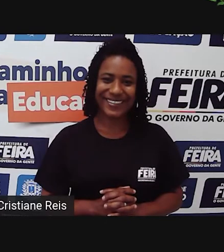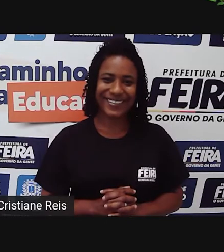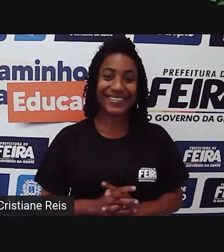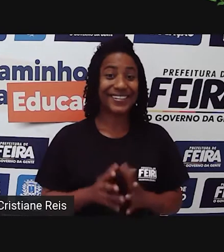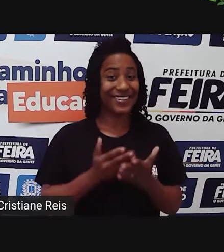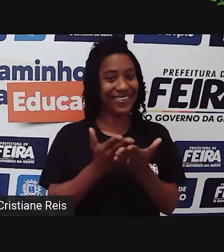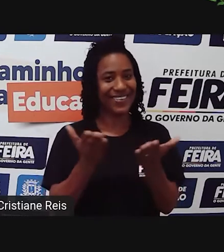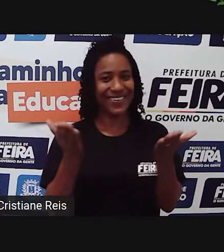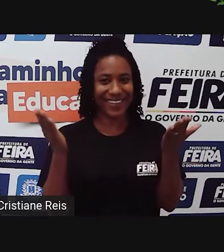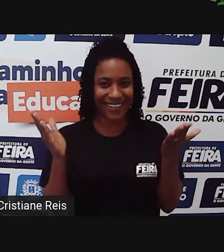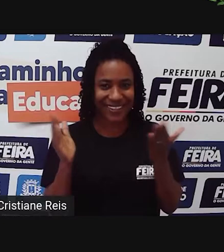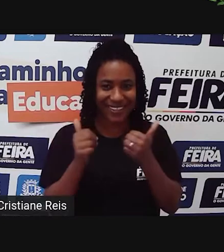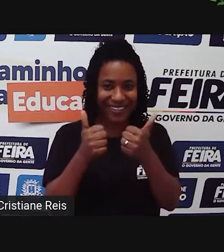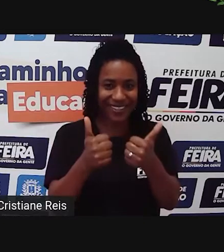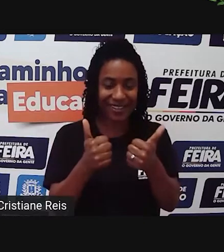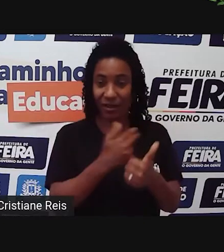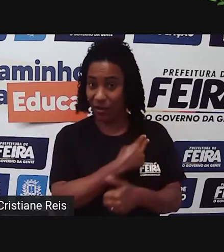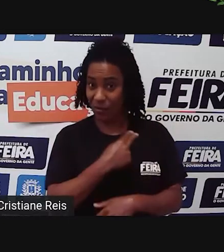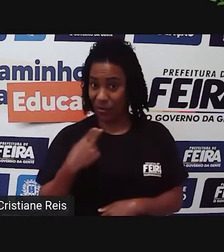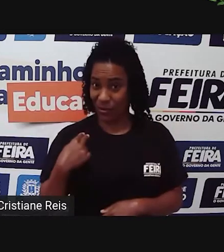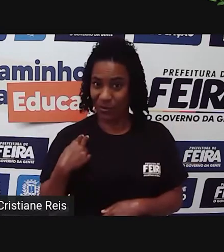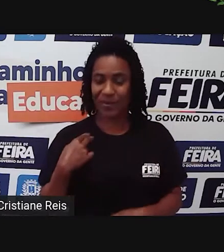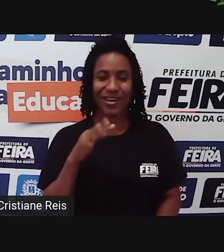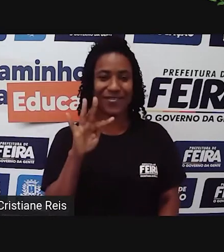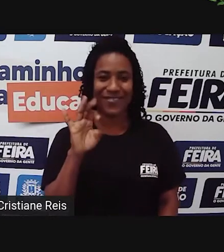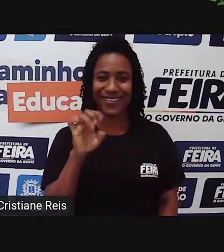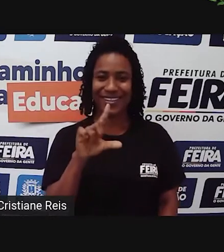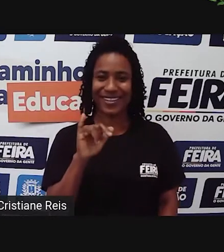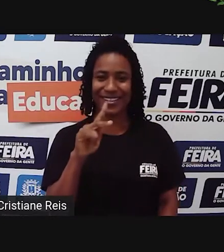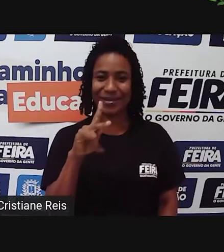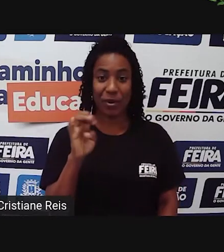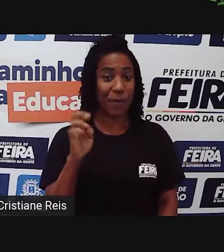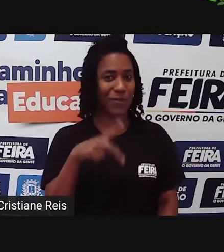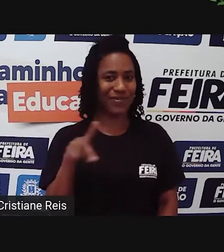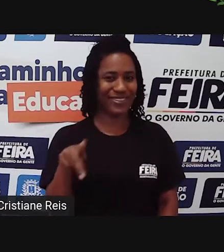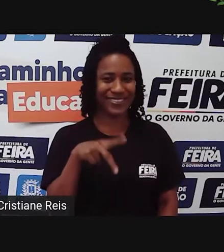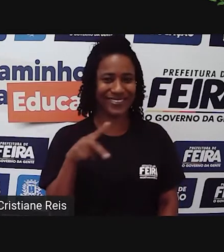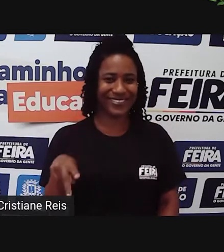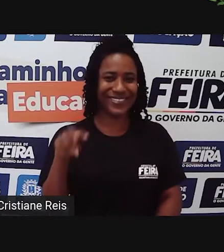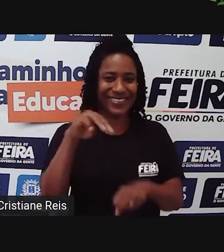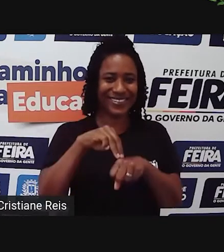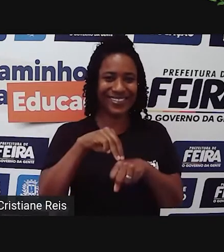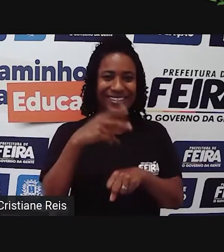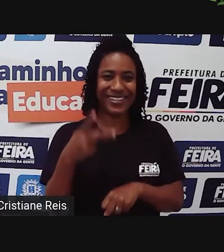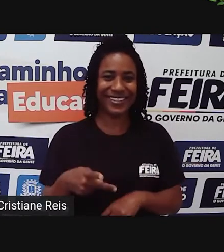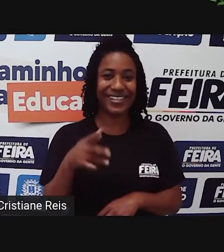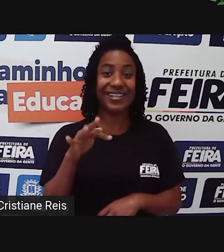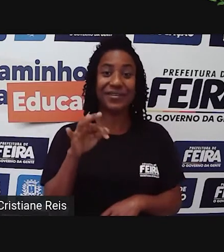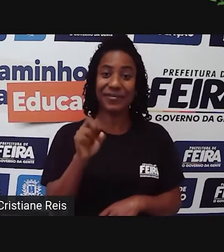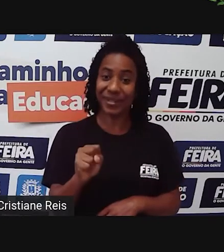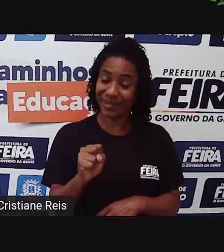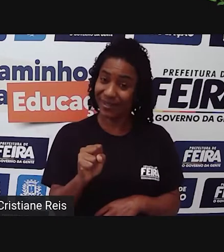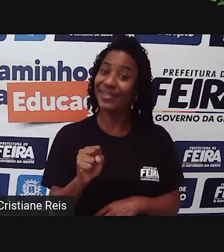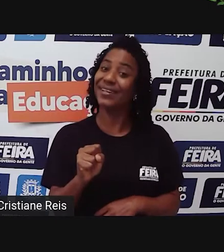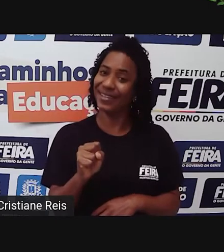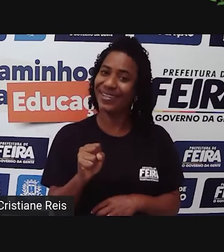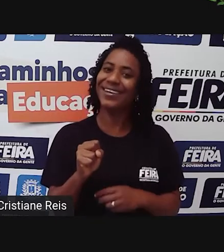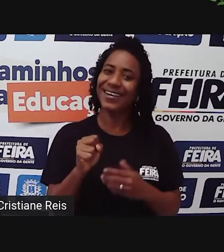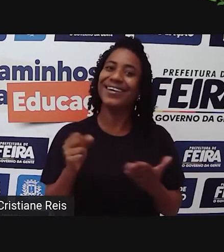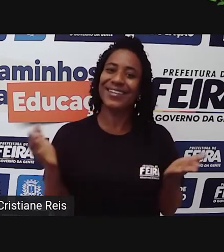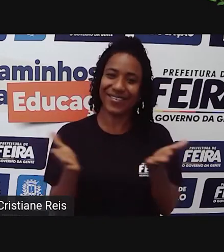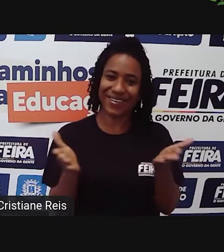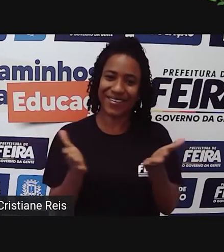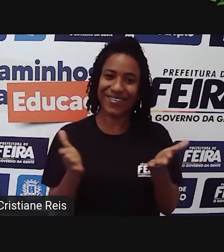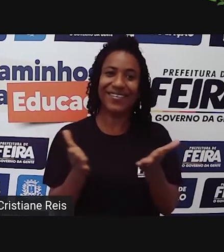Olá pessoal, meu nome é Felipe Passos, sou professor da Rede Municipal e eu vou estar aqui com vocês no momento Saberes